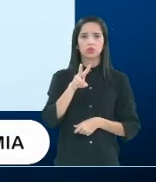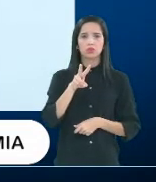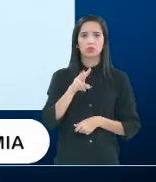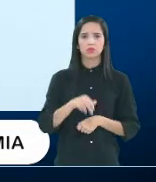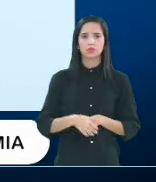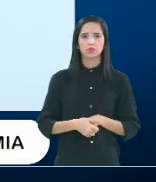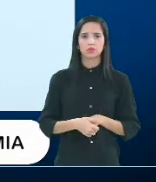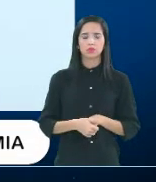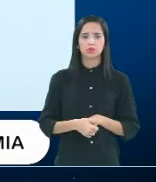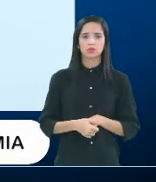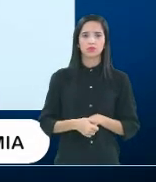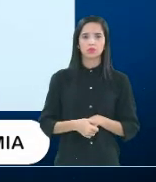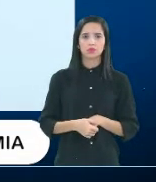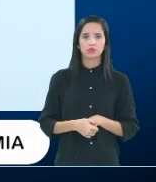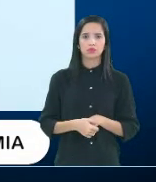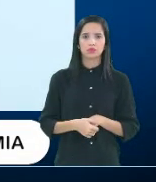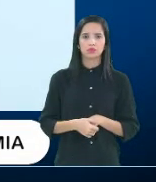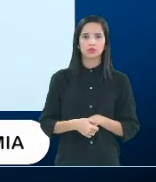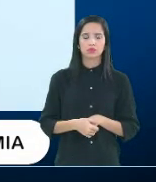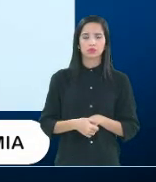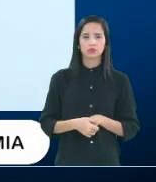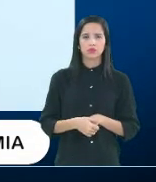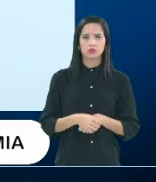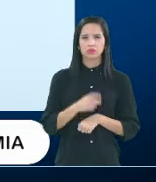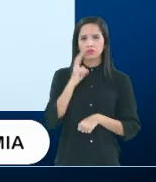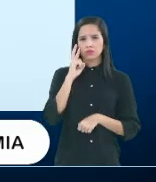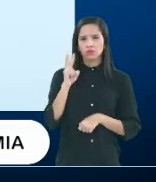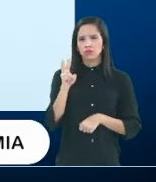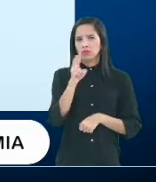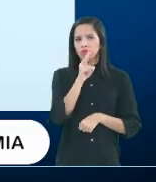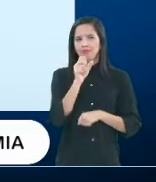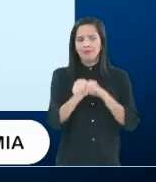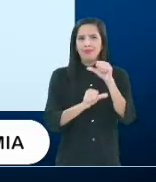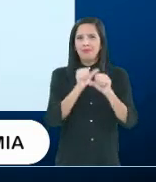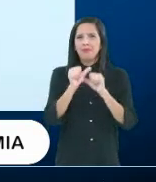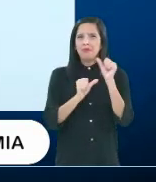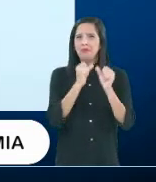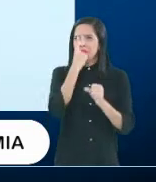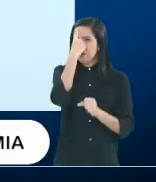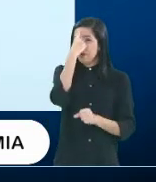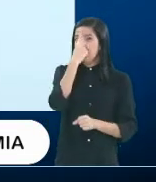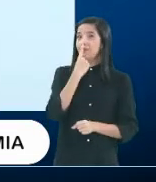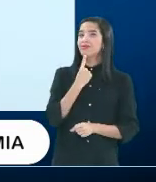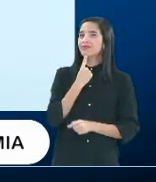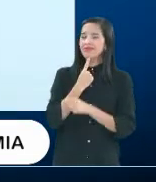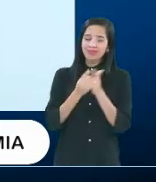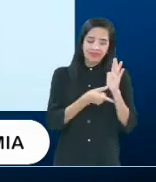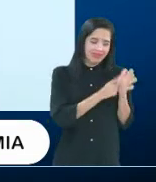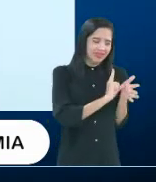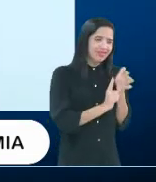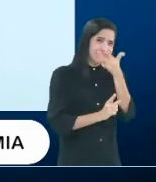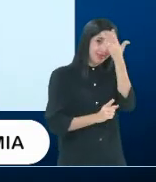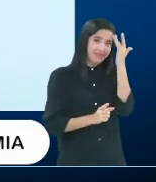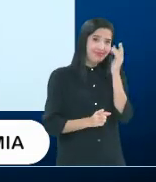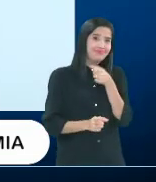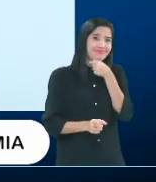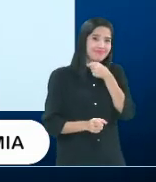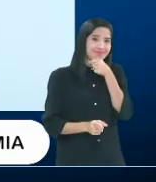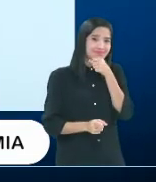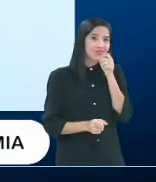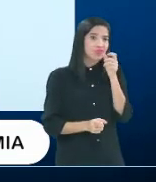E esse perfil de que mudou um pouco do idoso, que